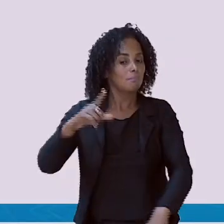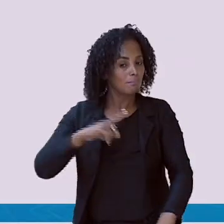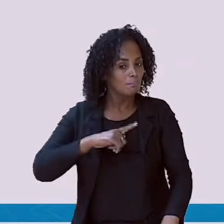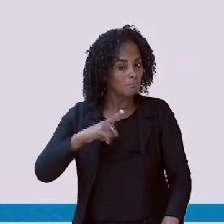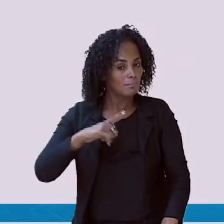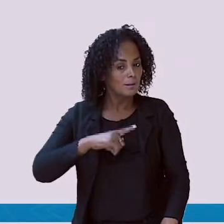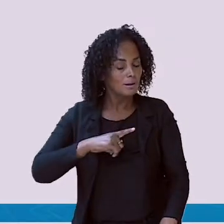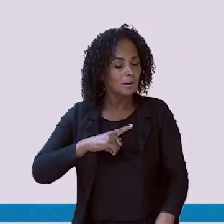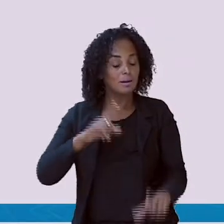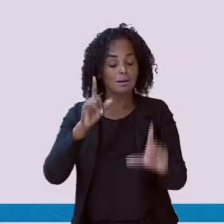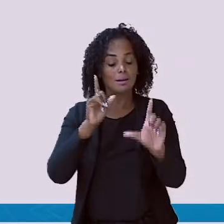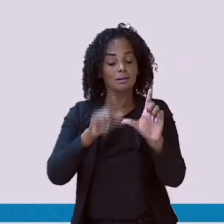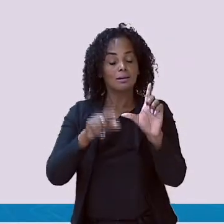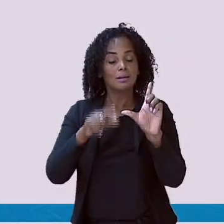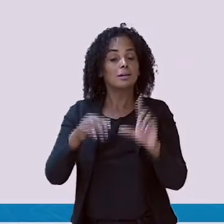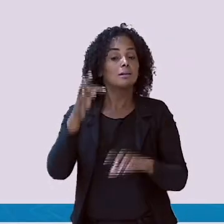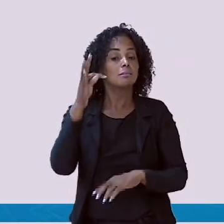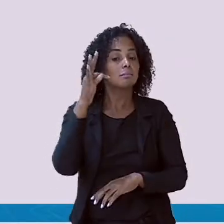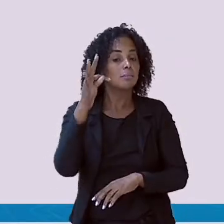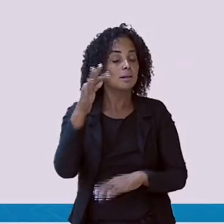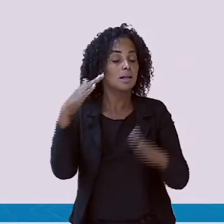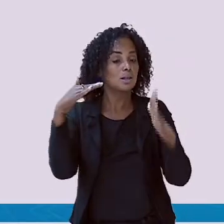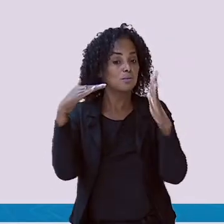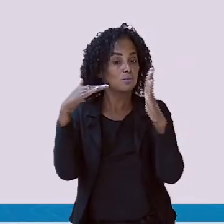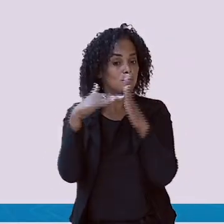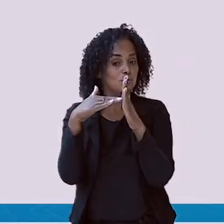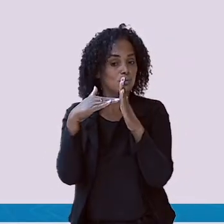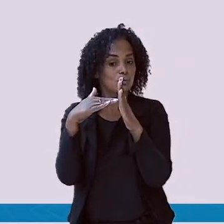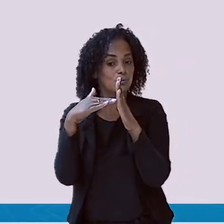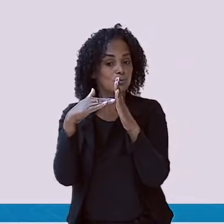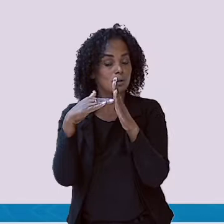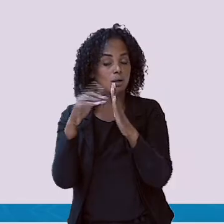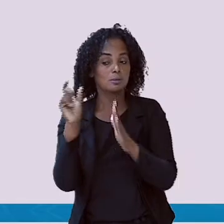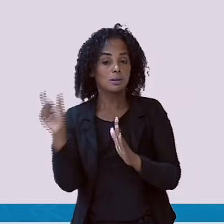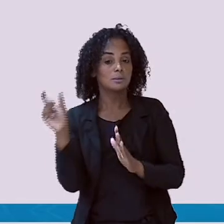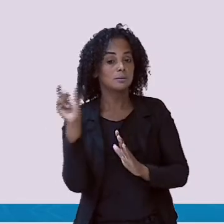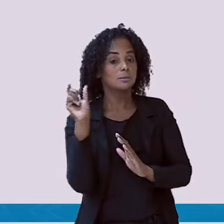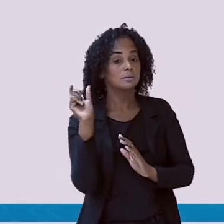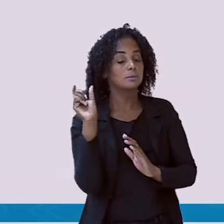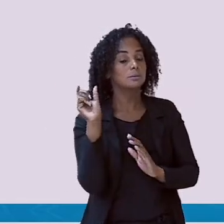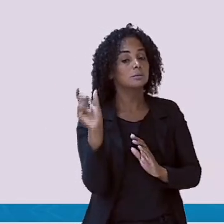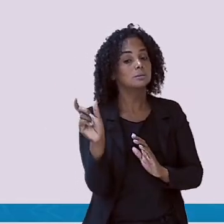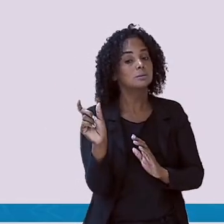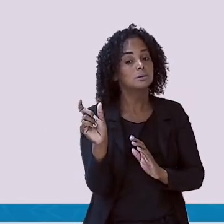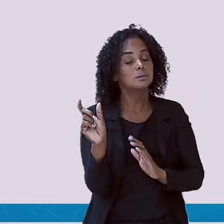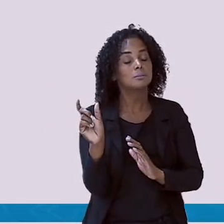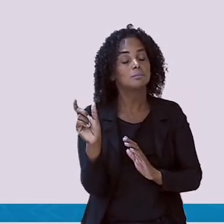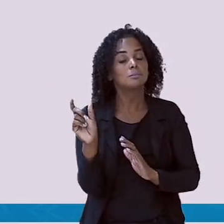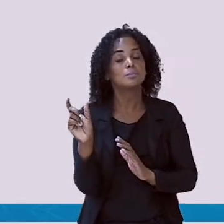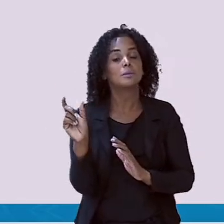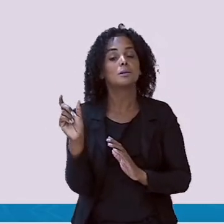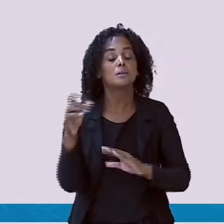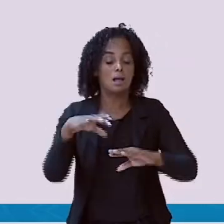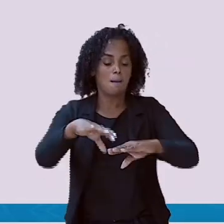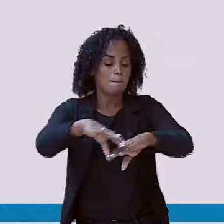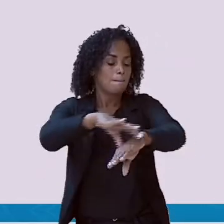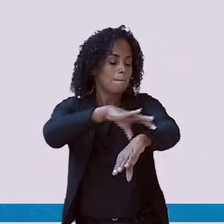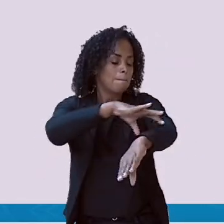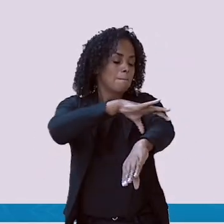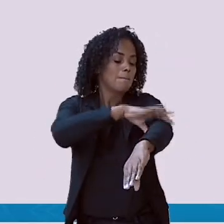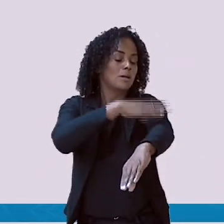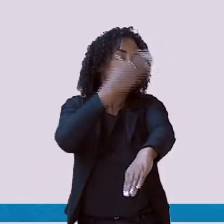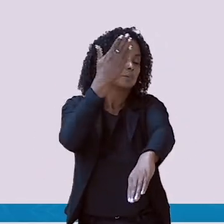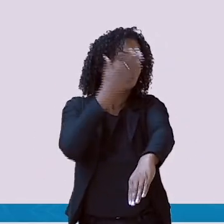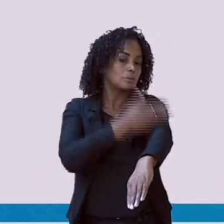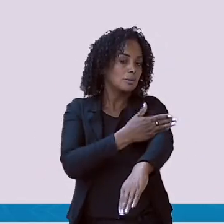última sílaba. Viram só? Bota. Temos